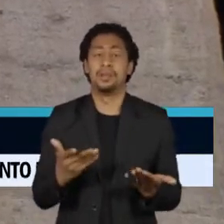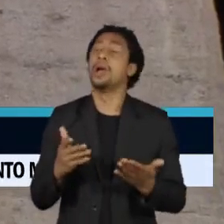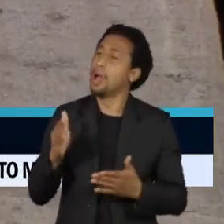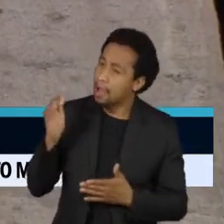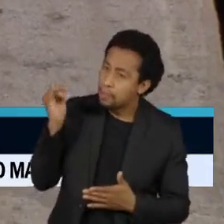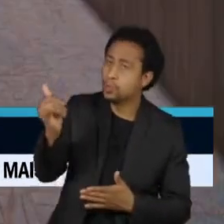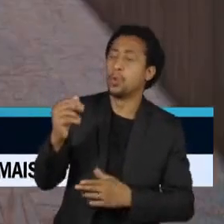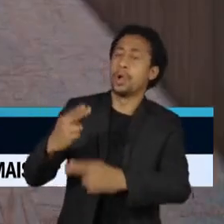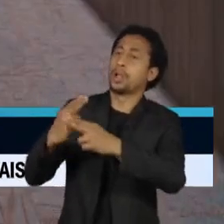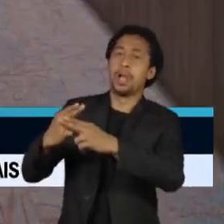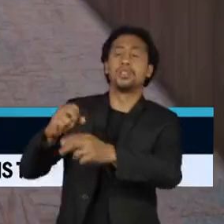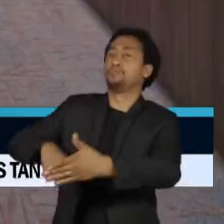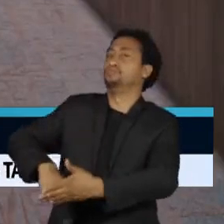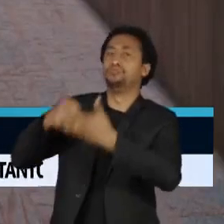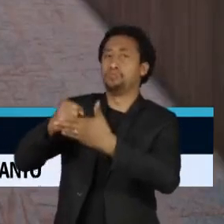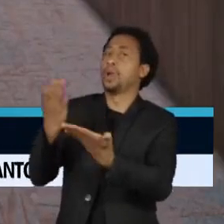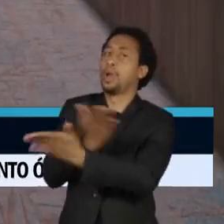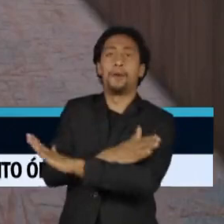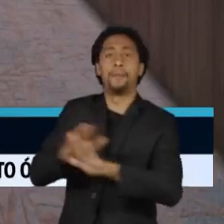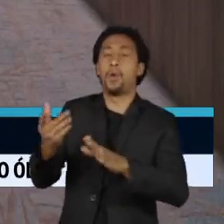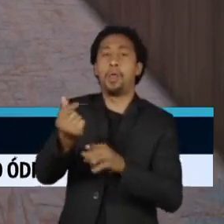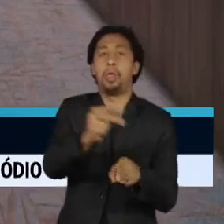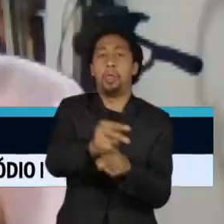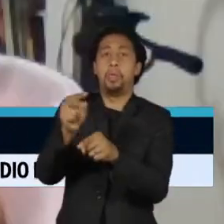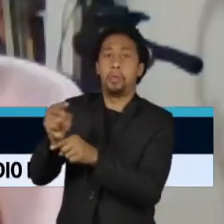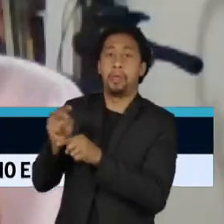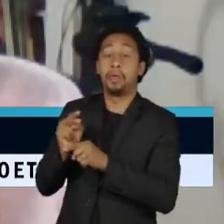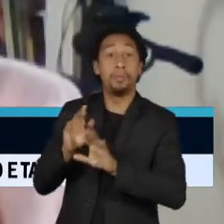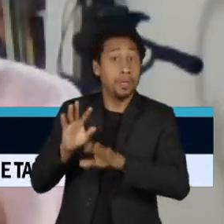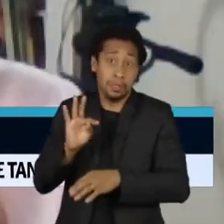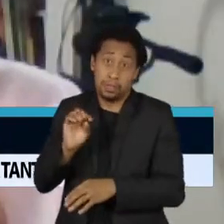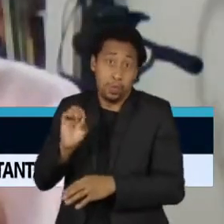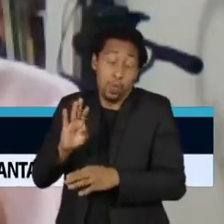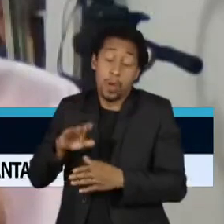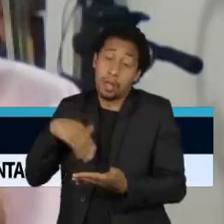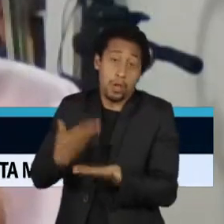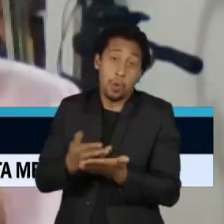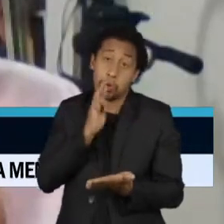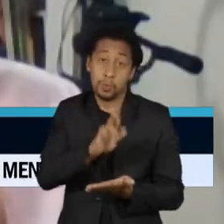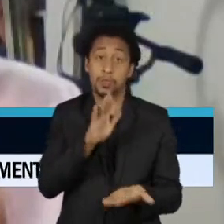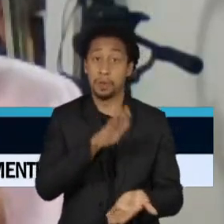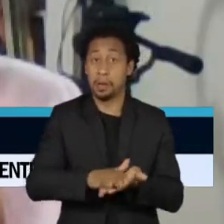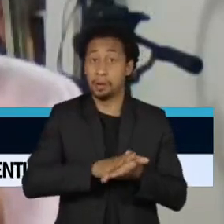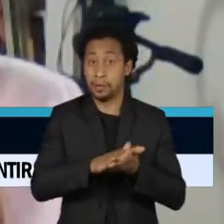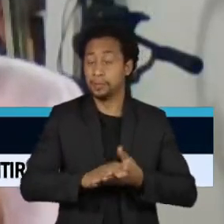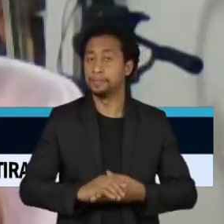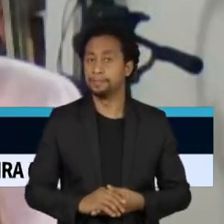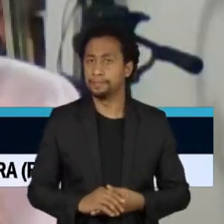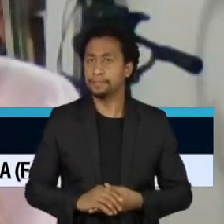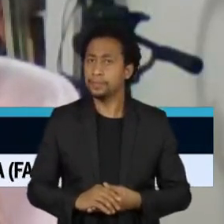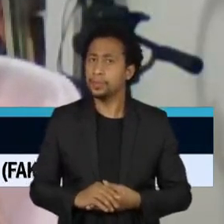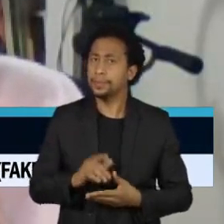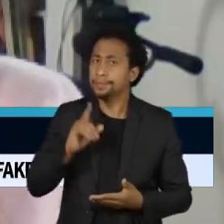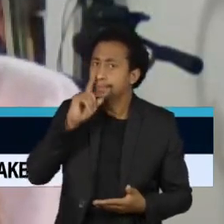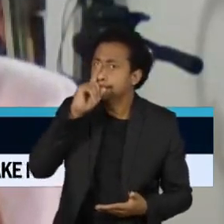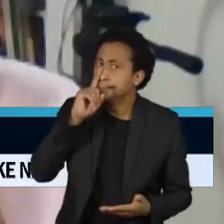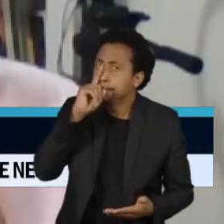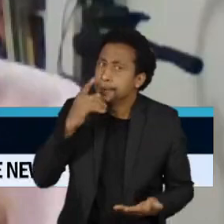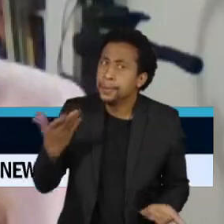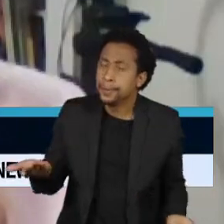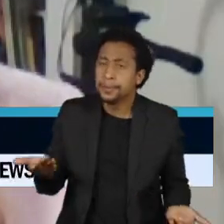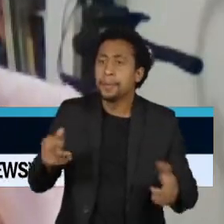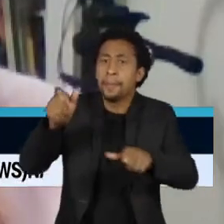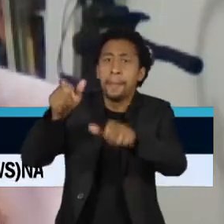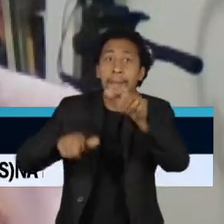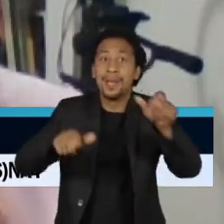dessa linha de crédito. O tribunal ainda não se manifestou. Pode se tornar uma armadilha, pode se tornar aquilo de realizar